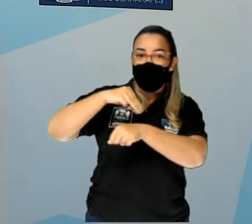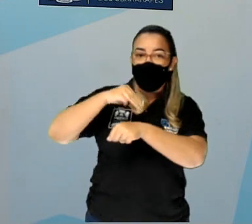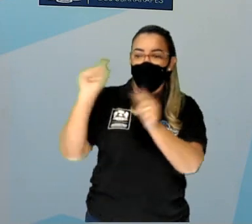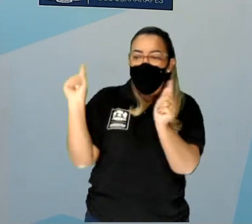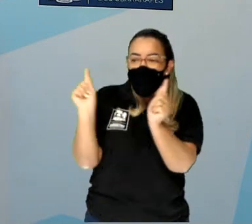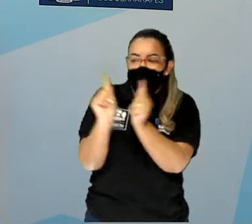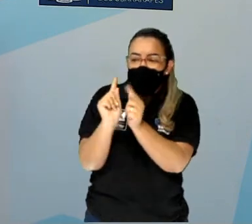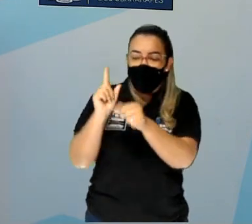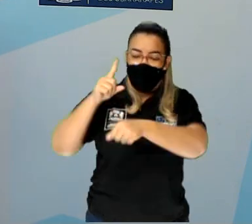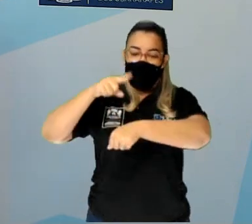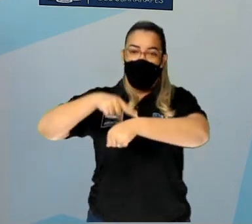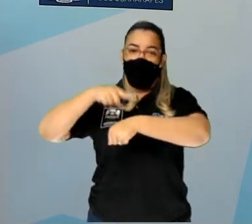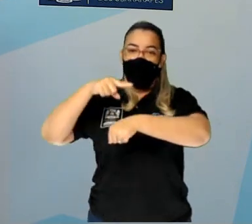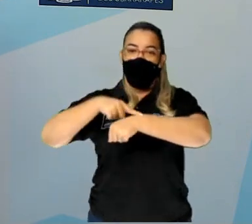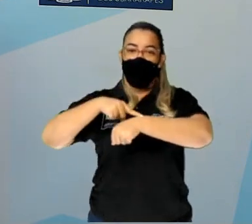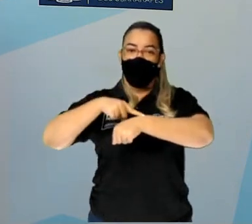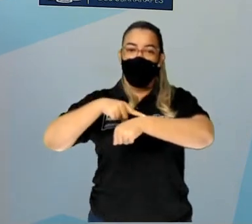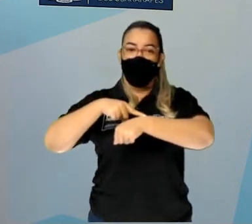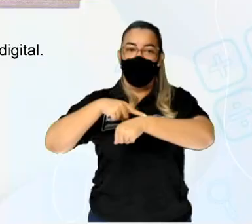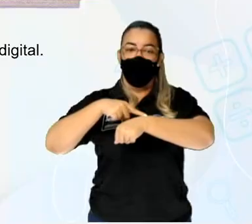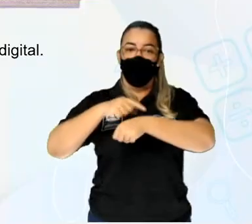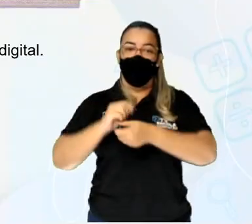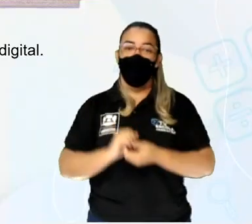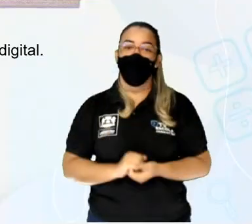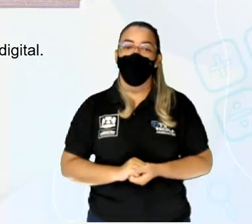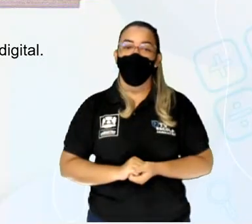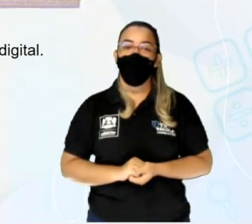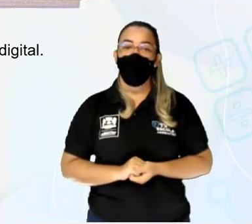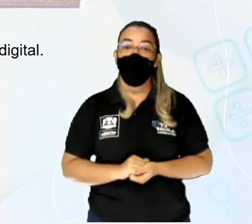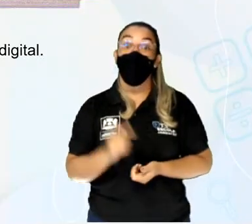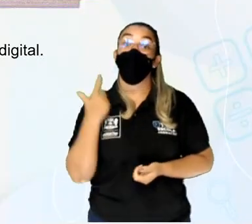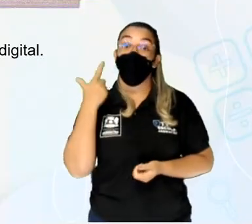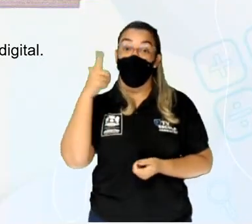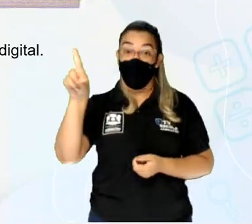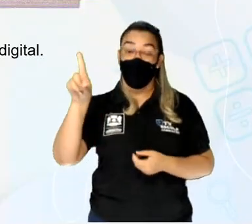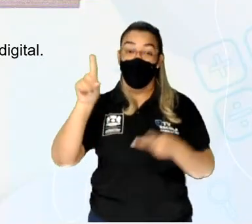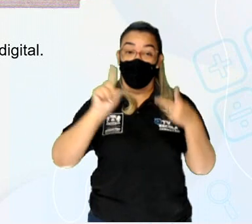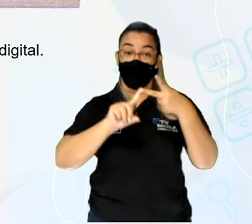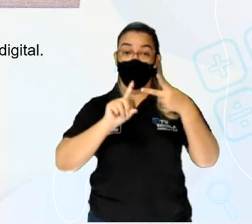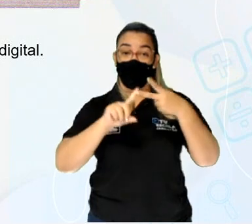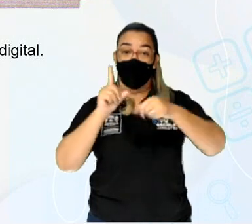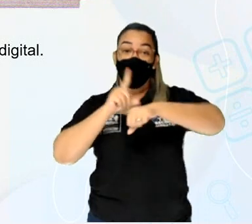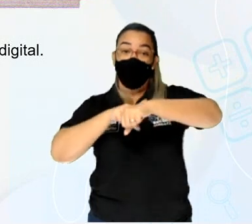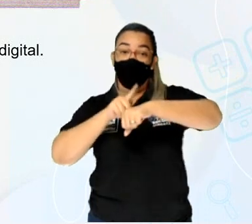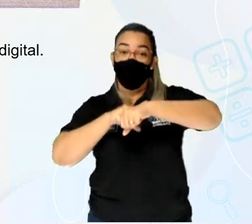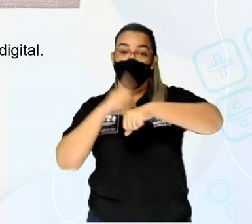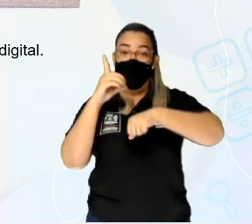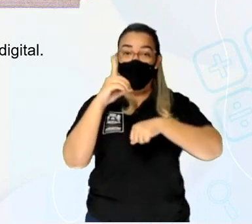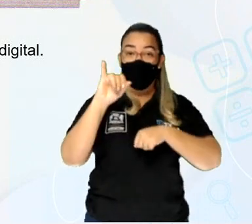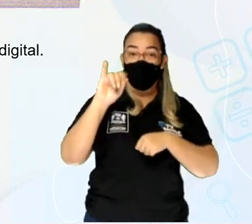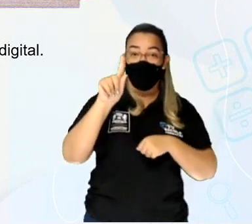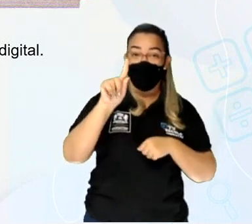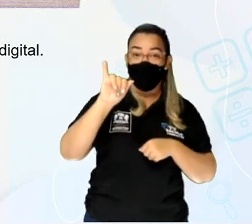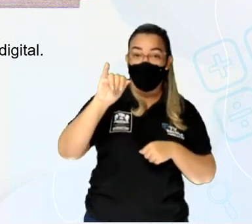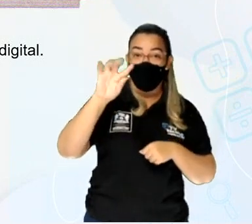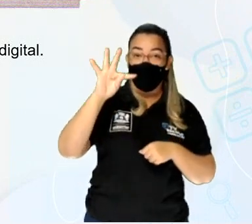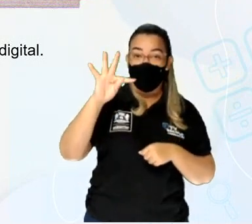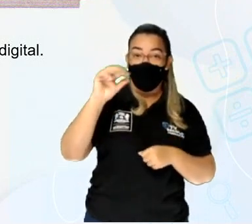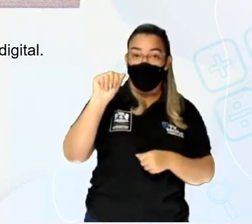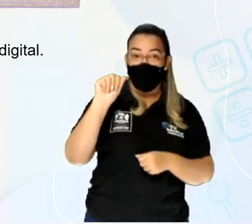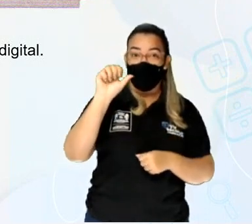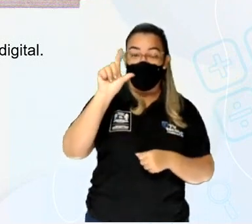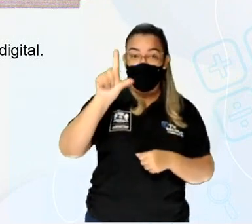menorzinho indica as horas. E nós temos o relógio digital. E o relógio digital